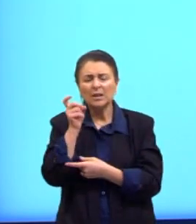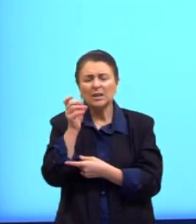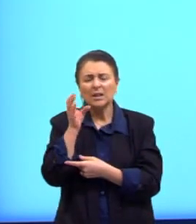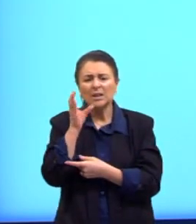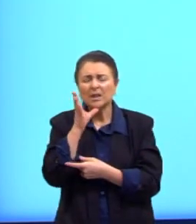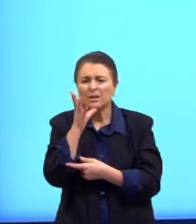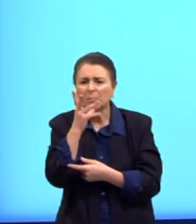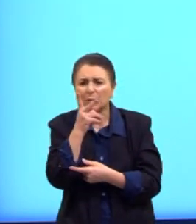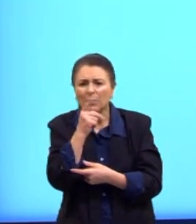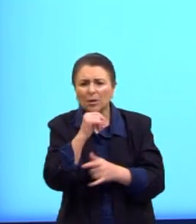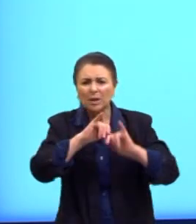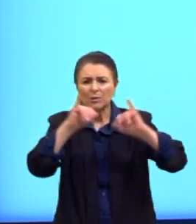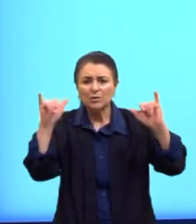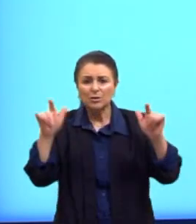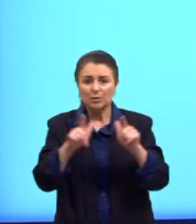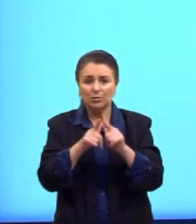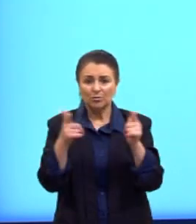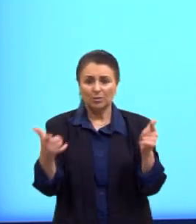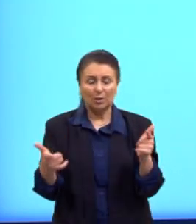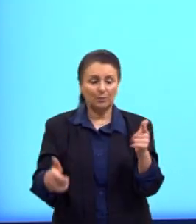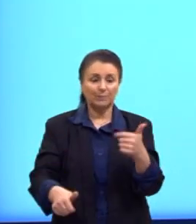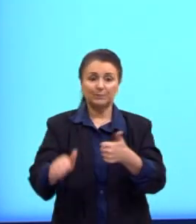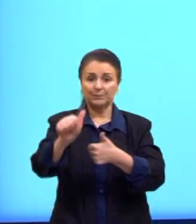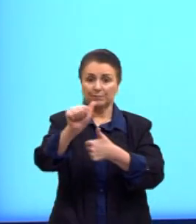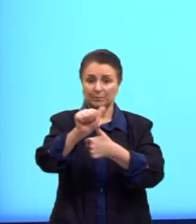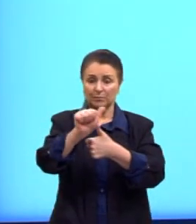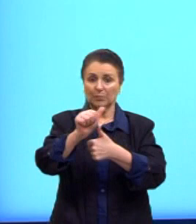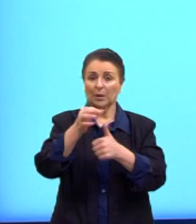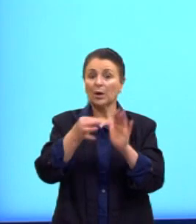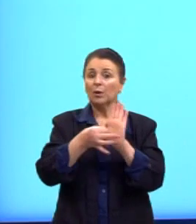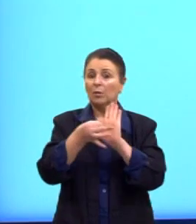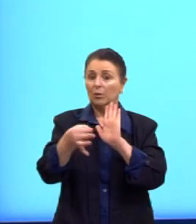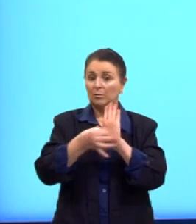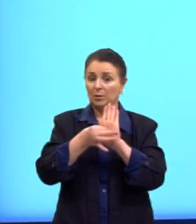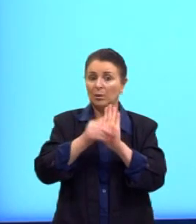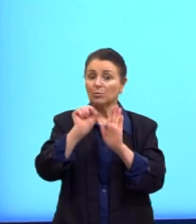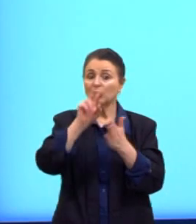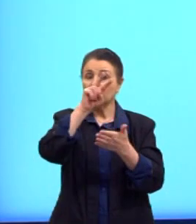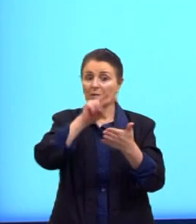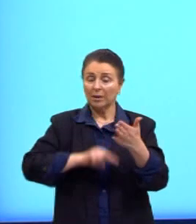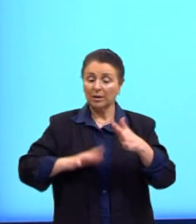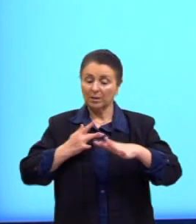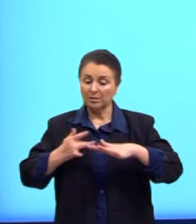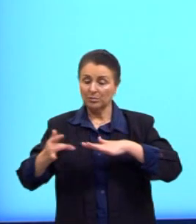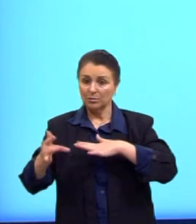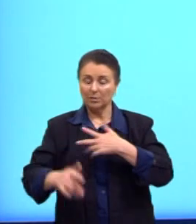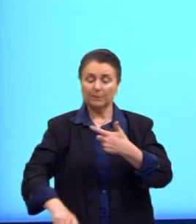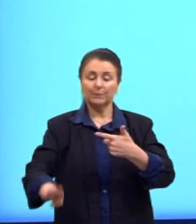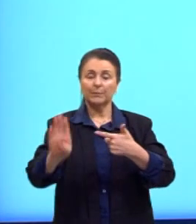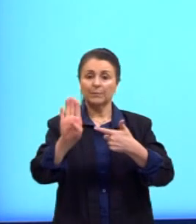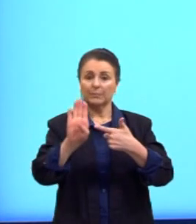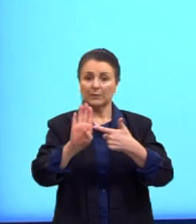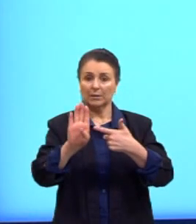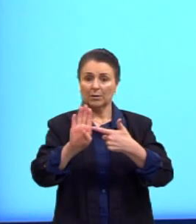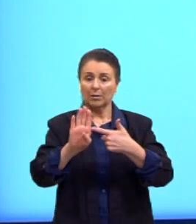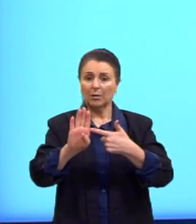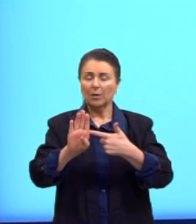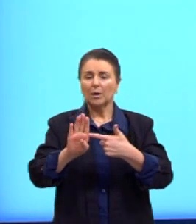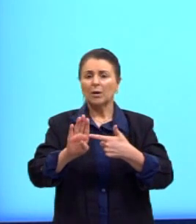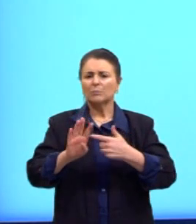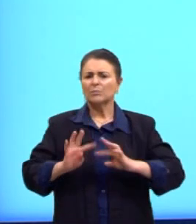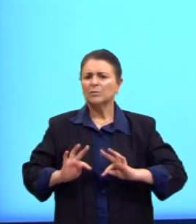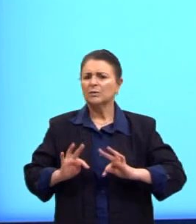nos jornais? Letra A, a opinião dos leitores nas redes sociais? Letra B, recursos